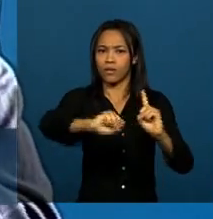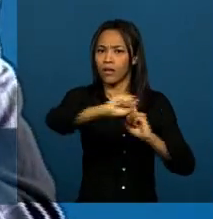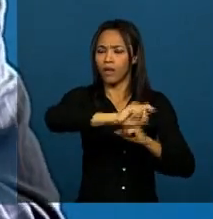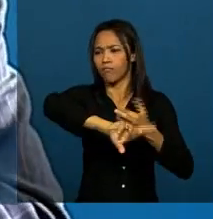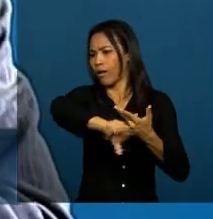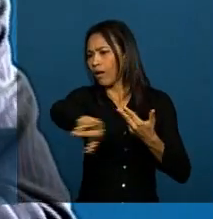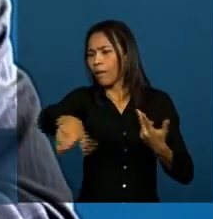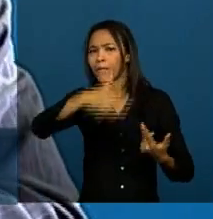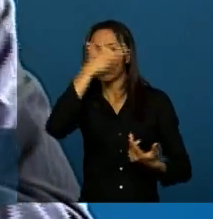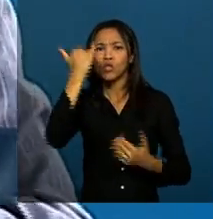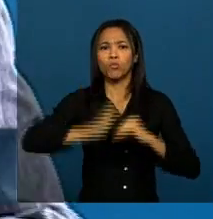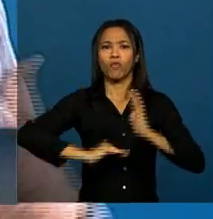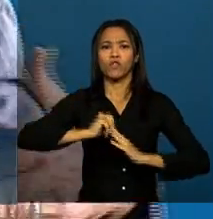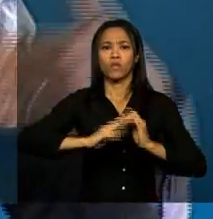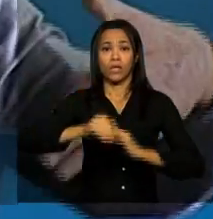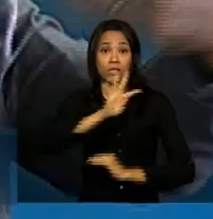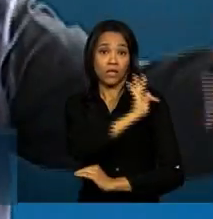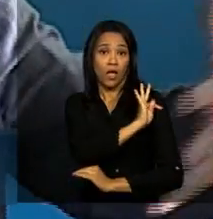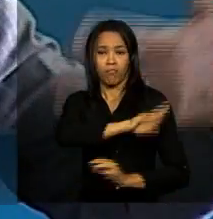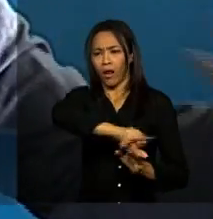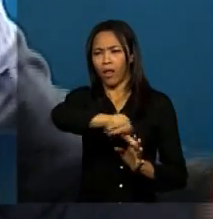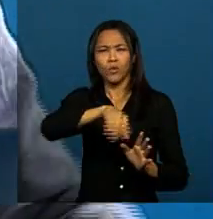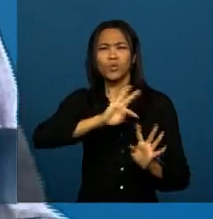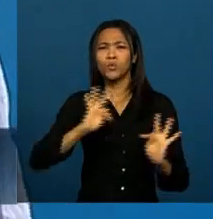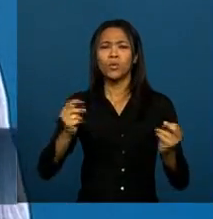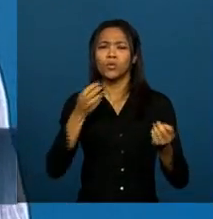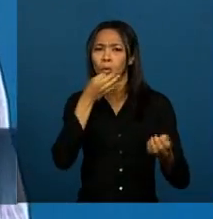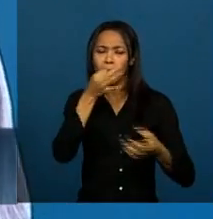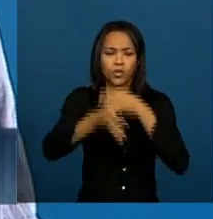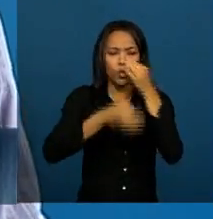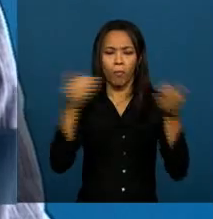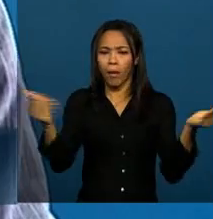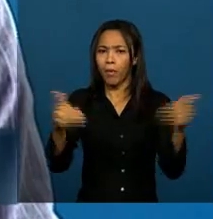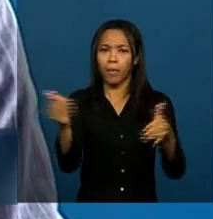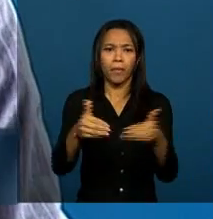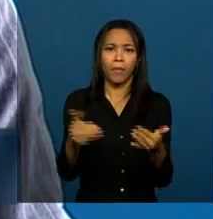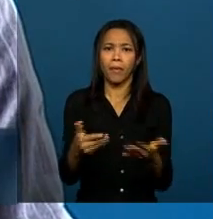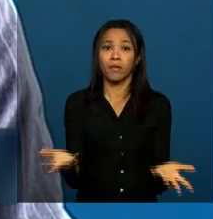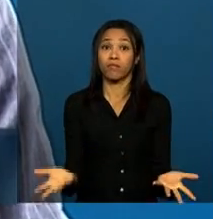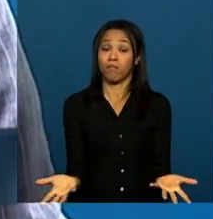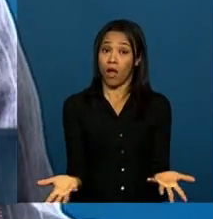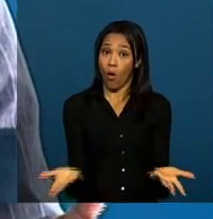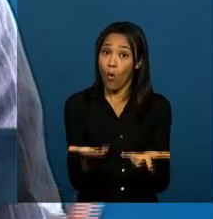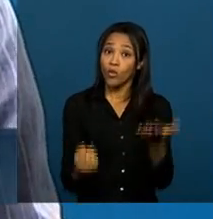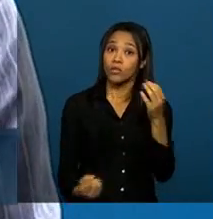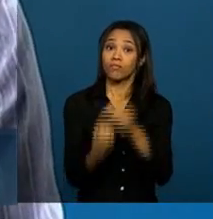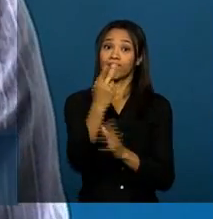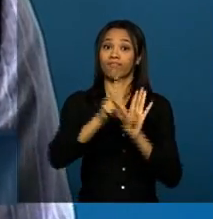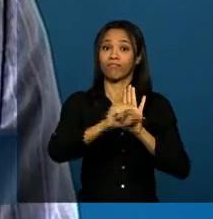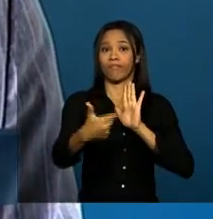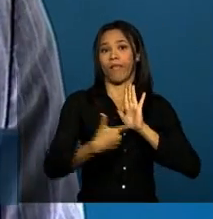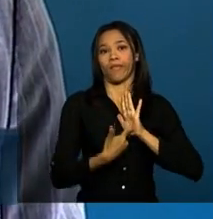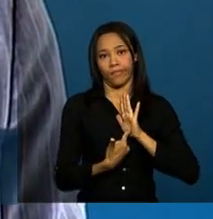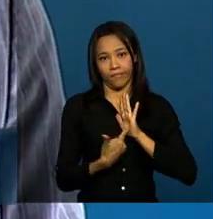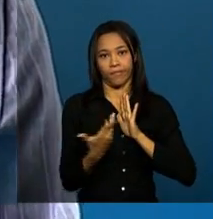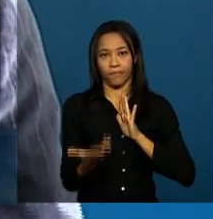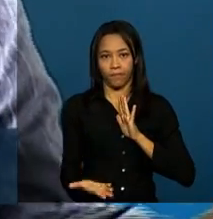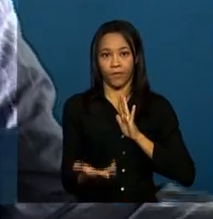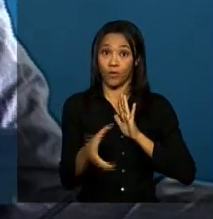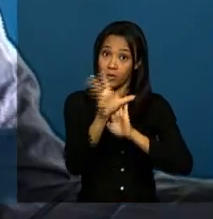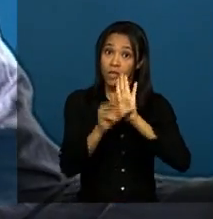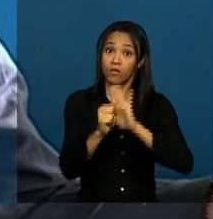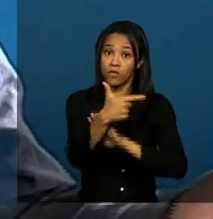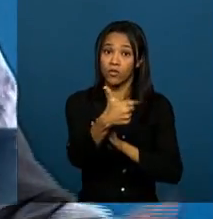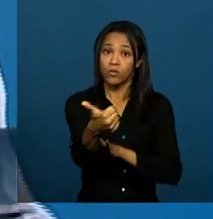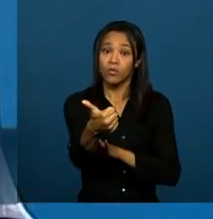dos seus técnicos criarem um processo onde o país se capacite, de fato, a vivenciar o século XXI com todas as condições. No